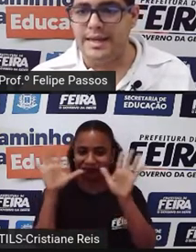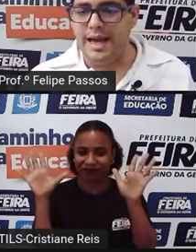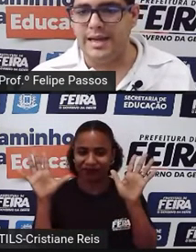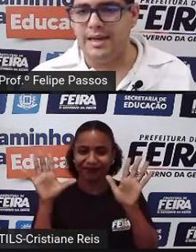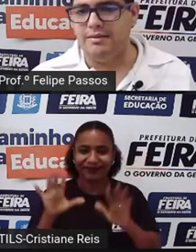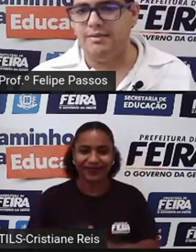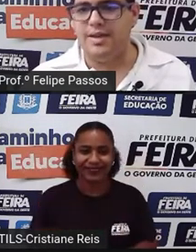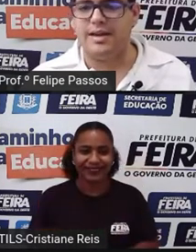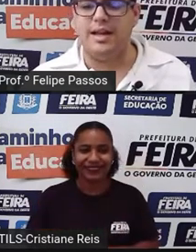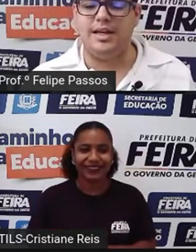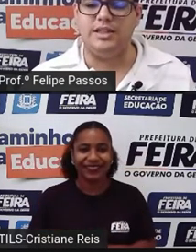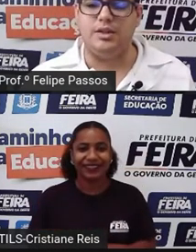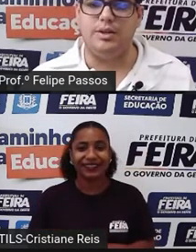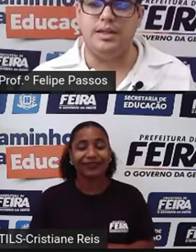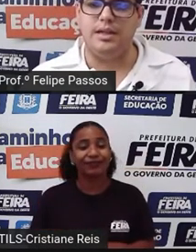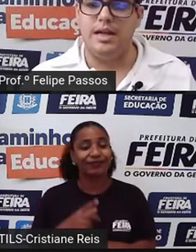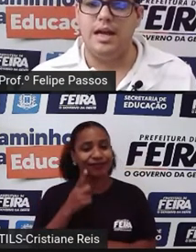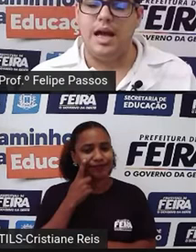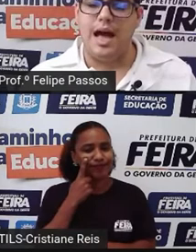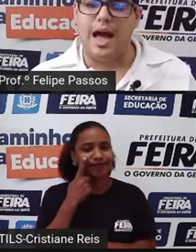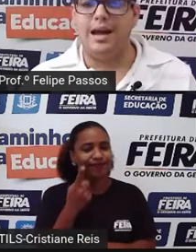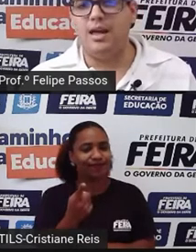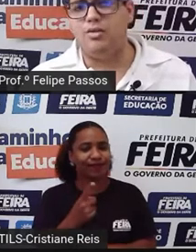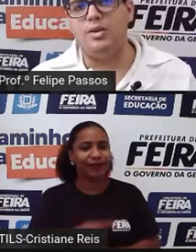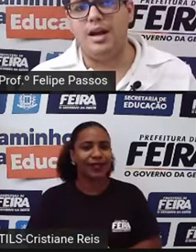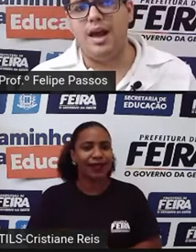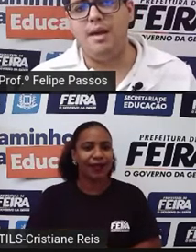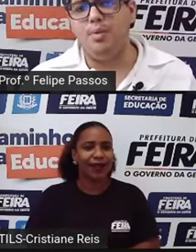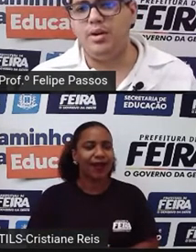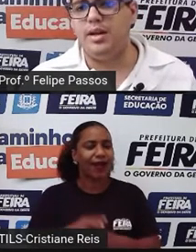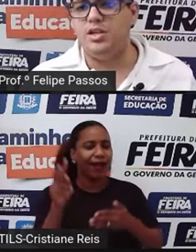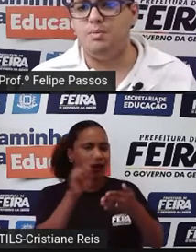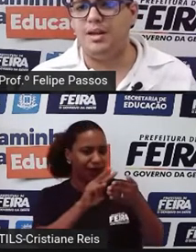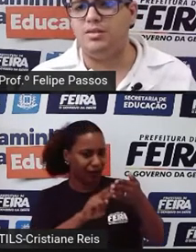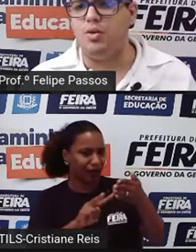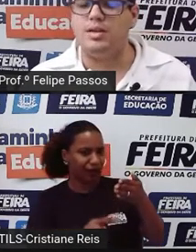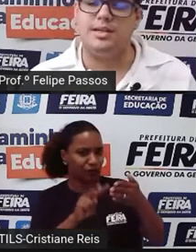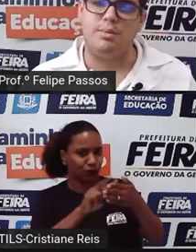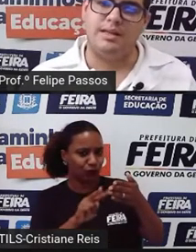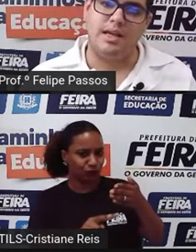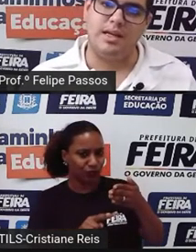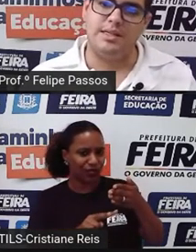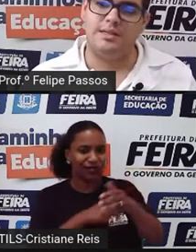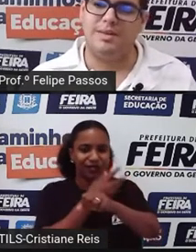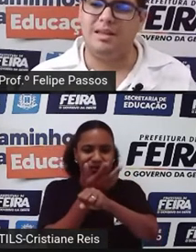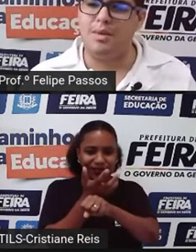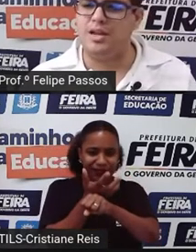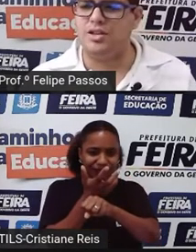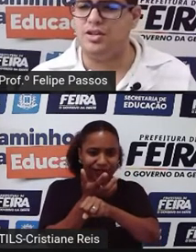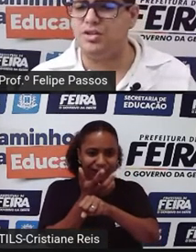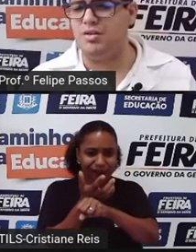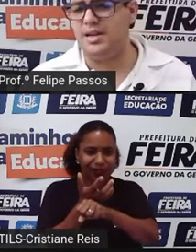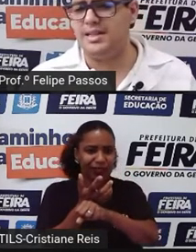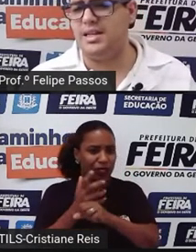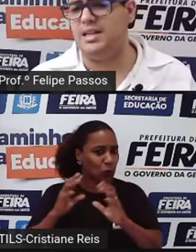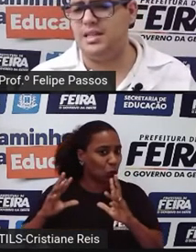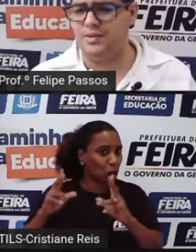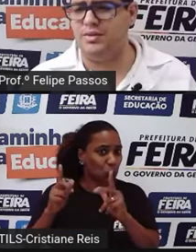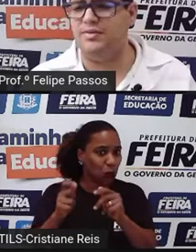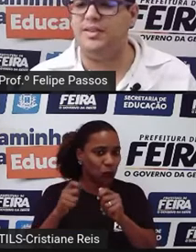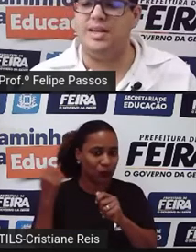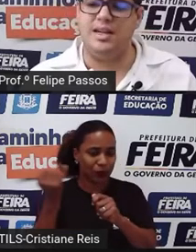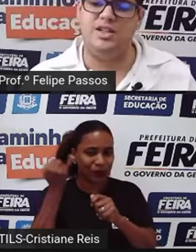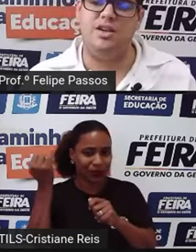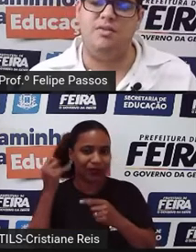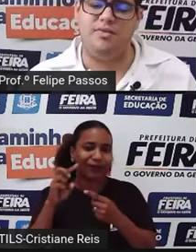E aí vem aquela questão, né? A leitura, ela é importante para todas as matérias. matemática, história, ciências,